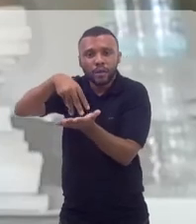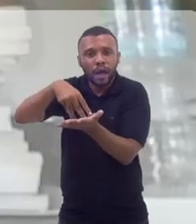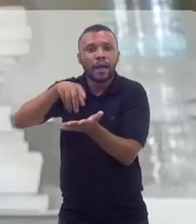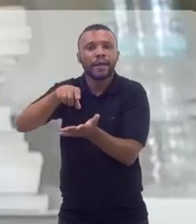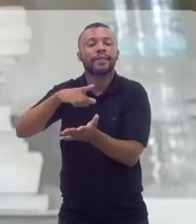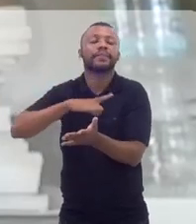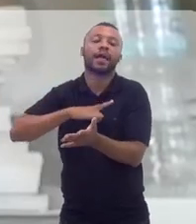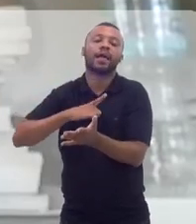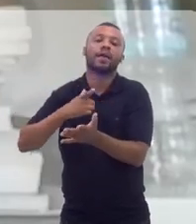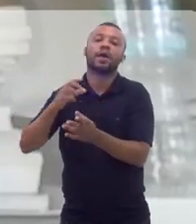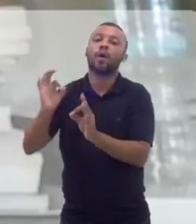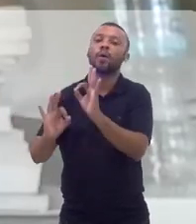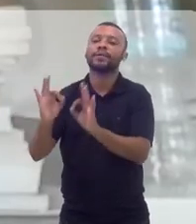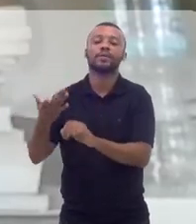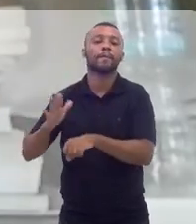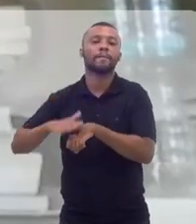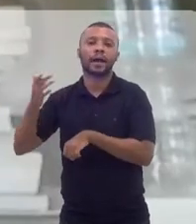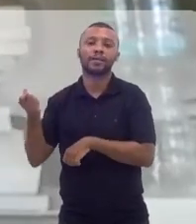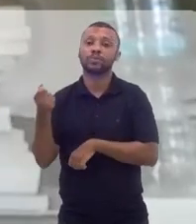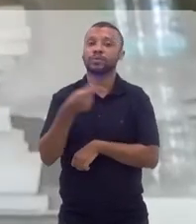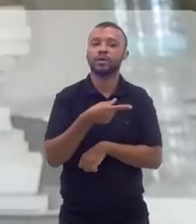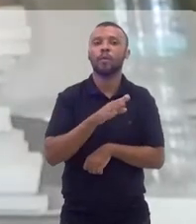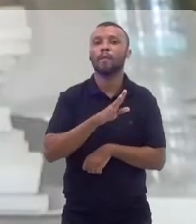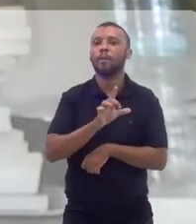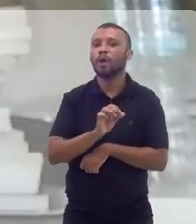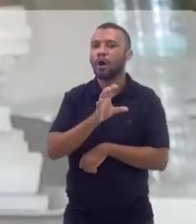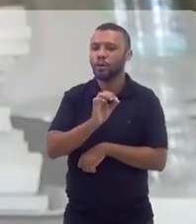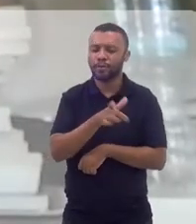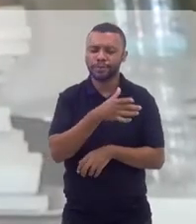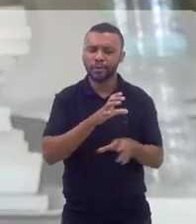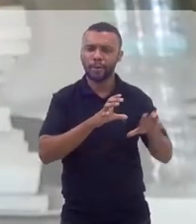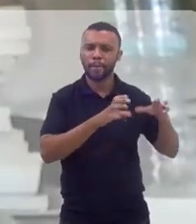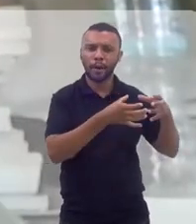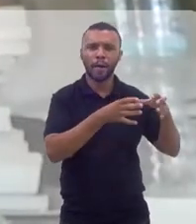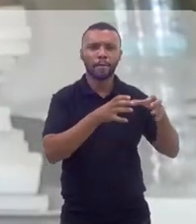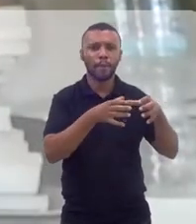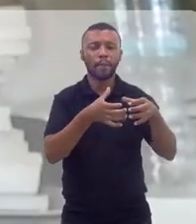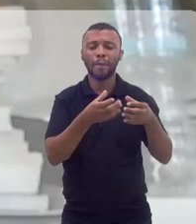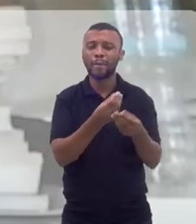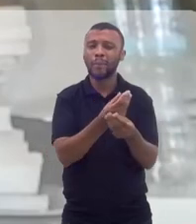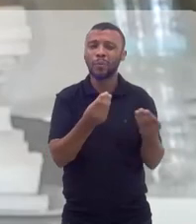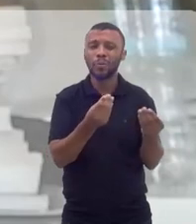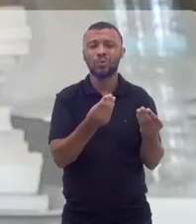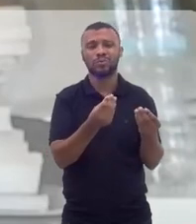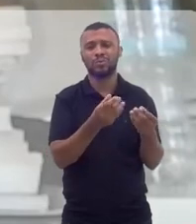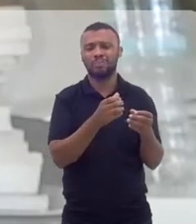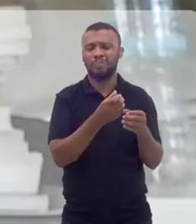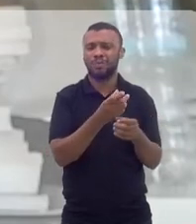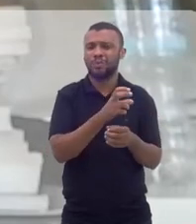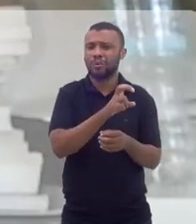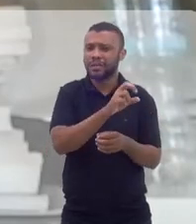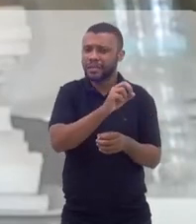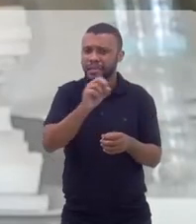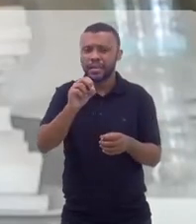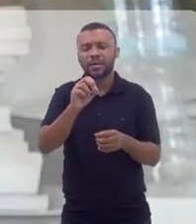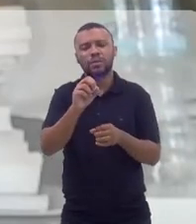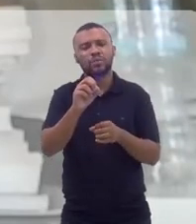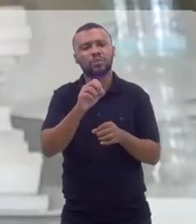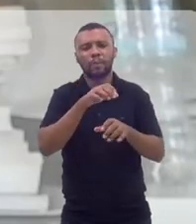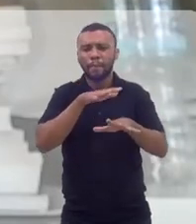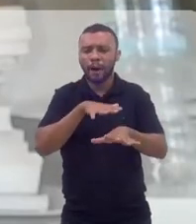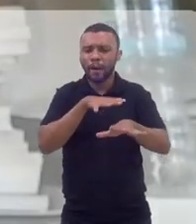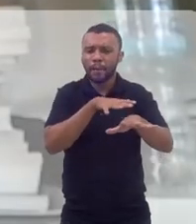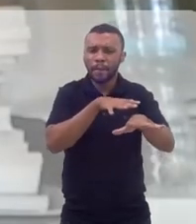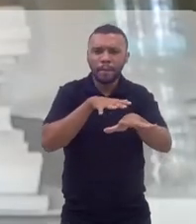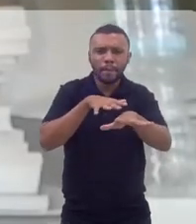estruturado, mais organizado. E os blocos, eles têm as ligas, mas são muitos blocos, são quase 500 blocos de